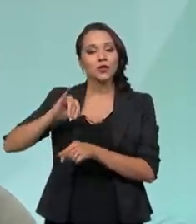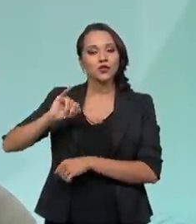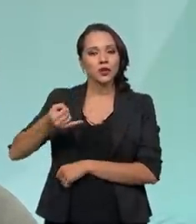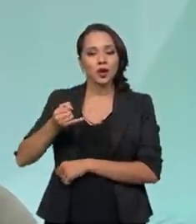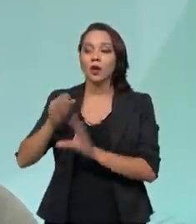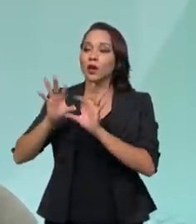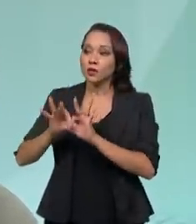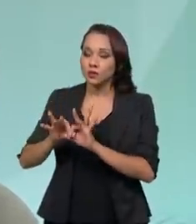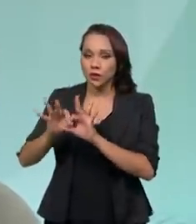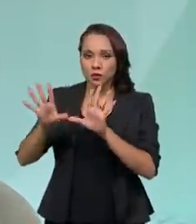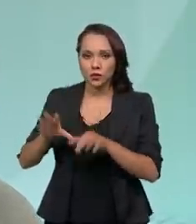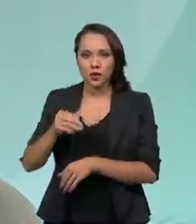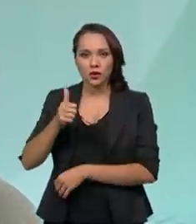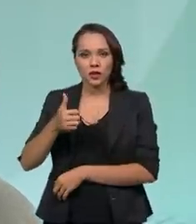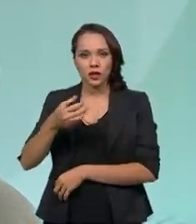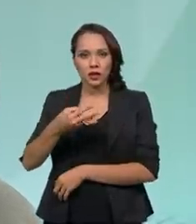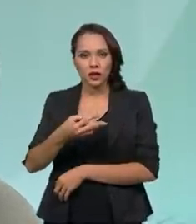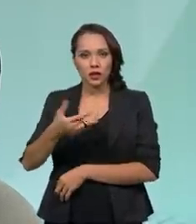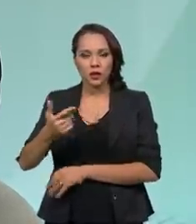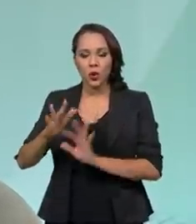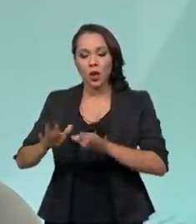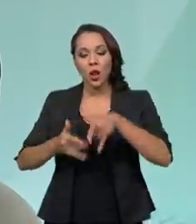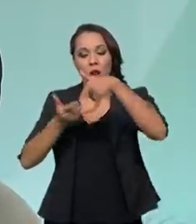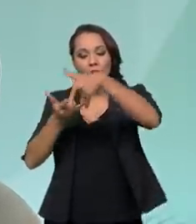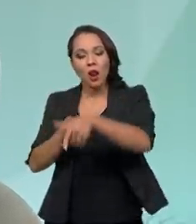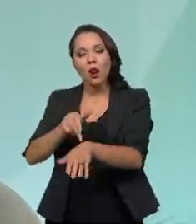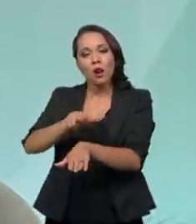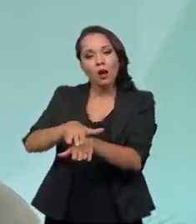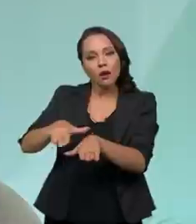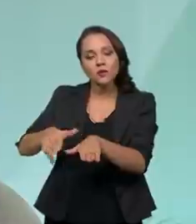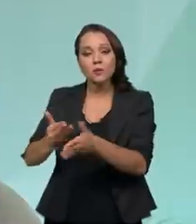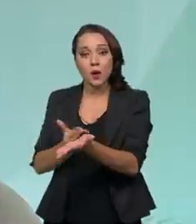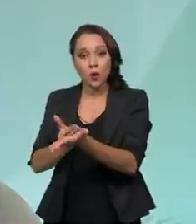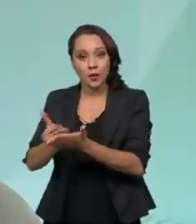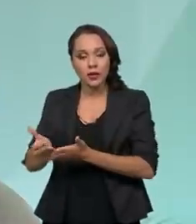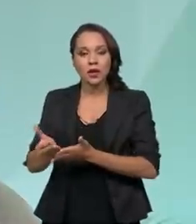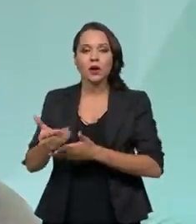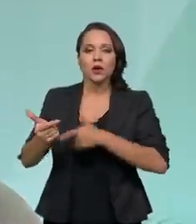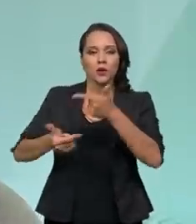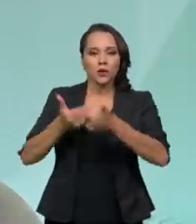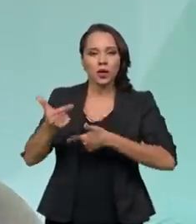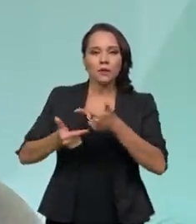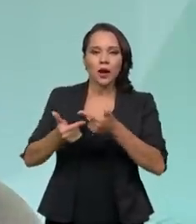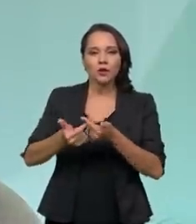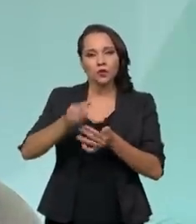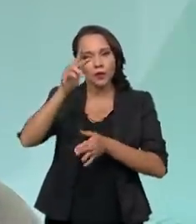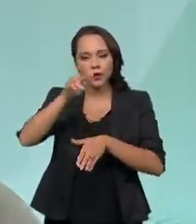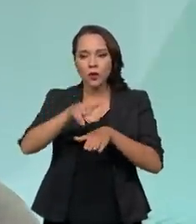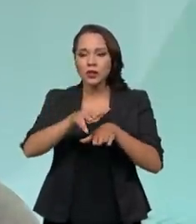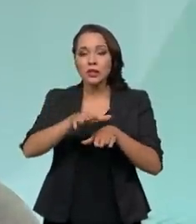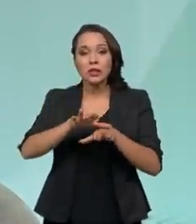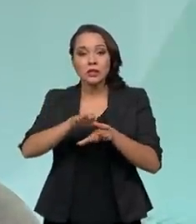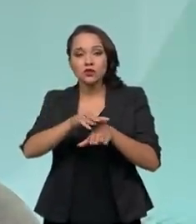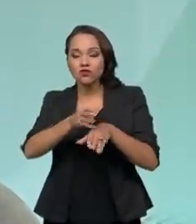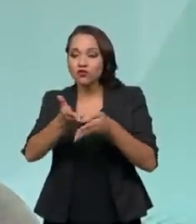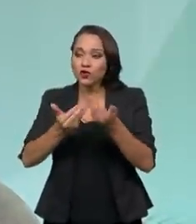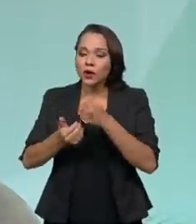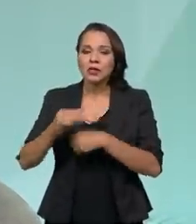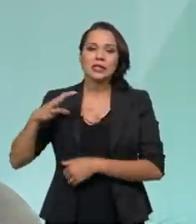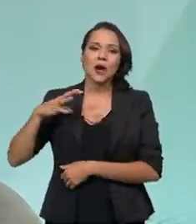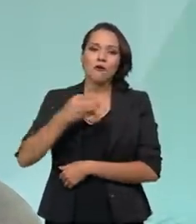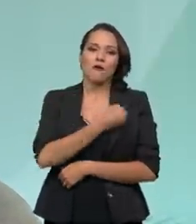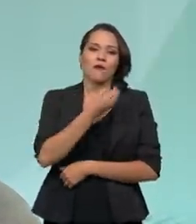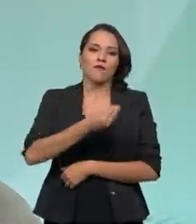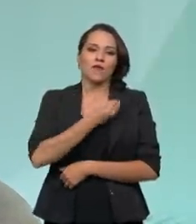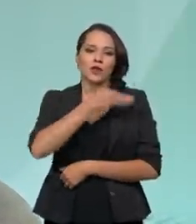disponibilizamos 132 leitos para começar o trabalho de retirada, salvar vidas de Manaus